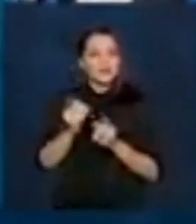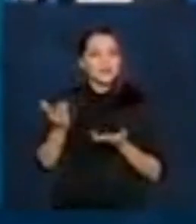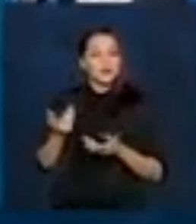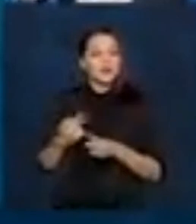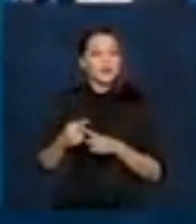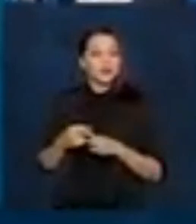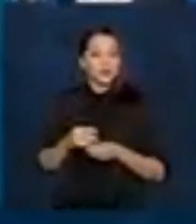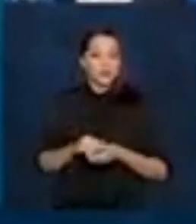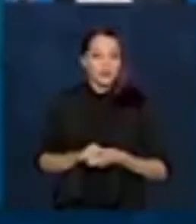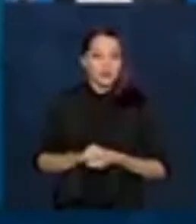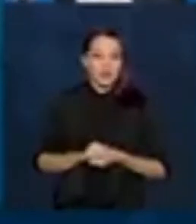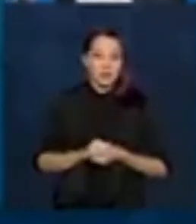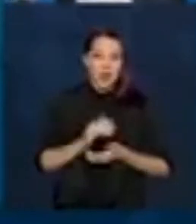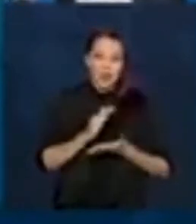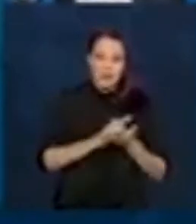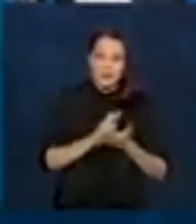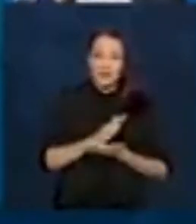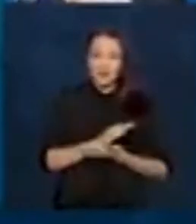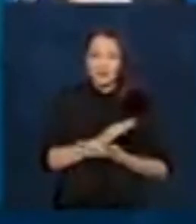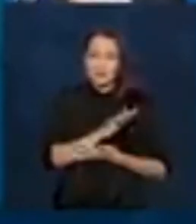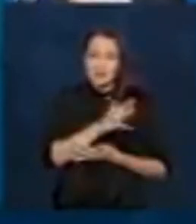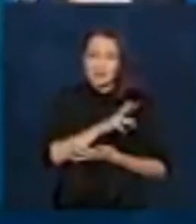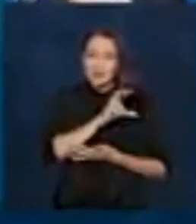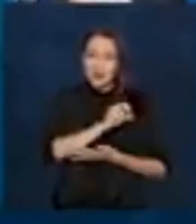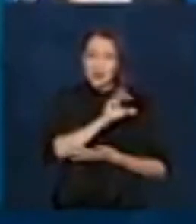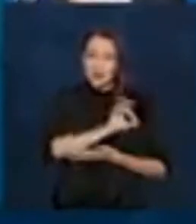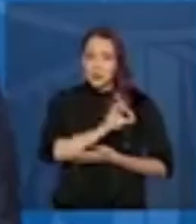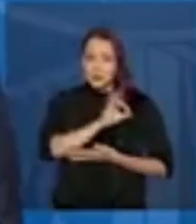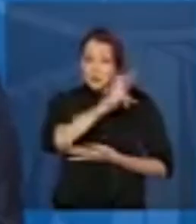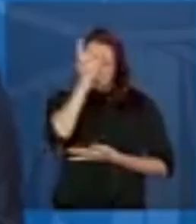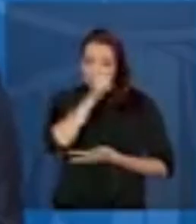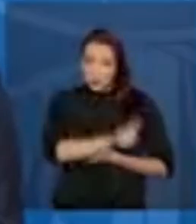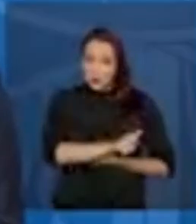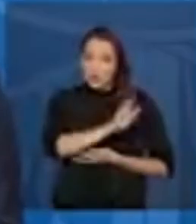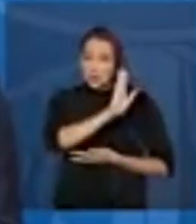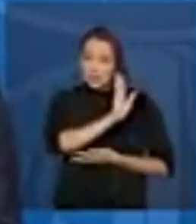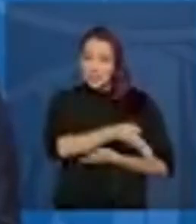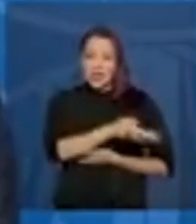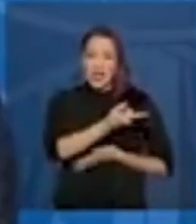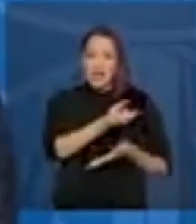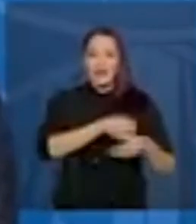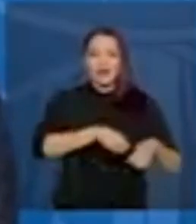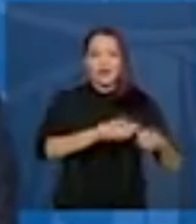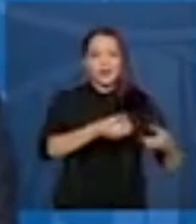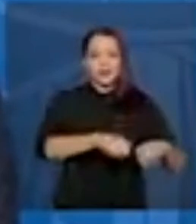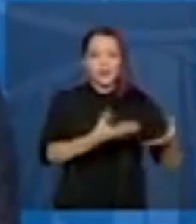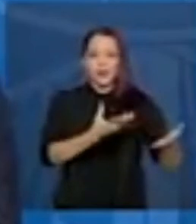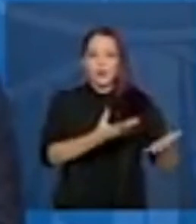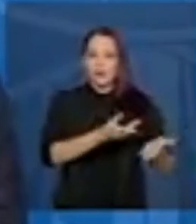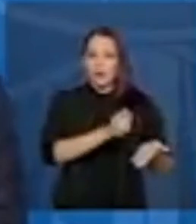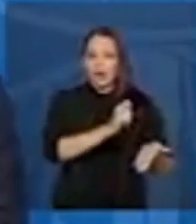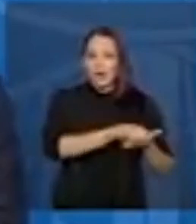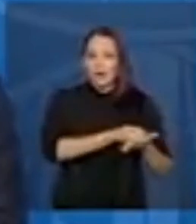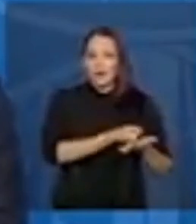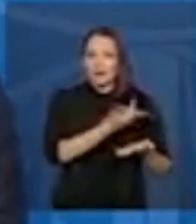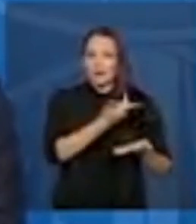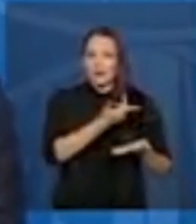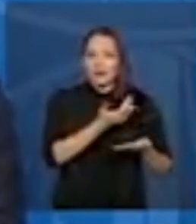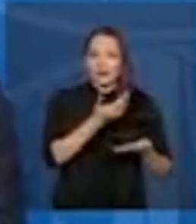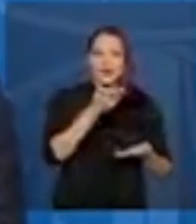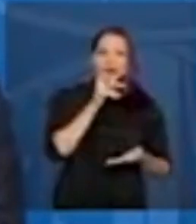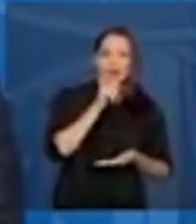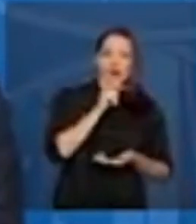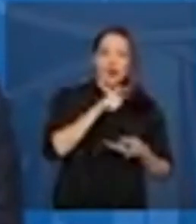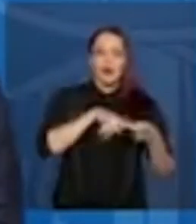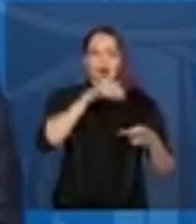Porque, normalmente, metade dessas pessoas já consumiu o pagamento pagando conta de